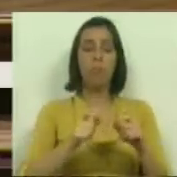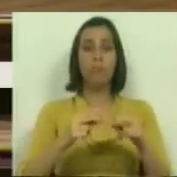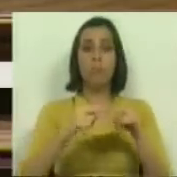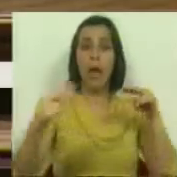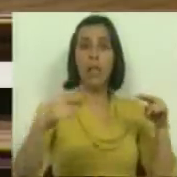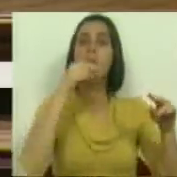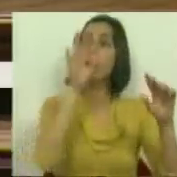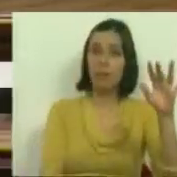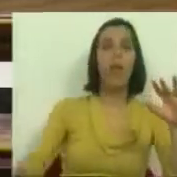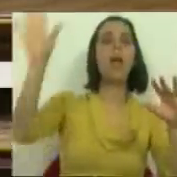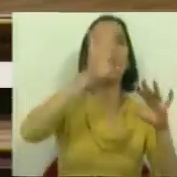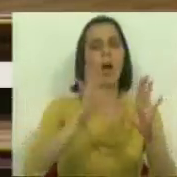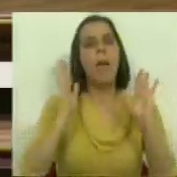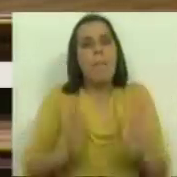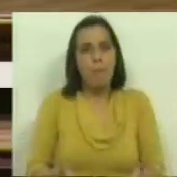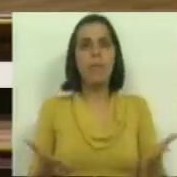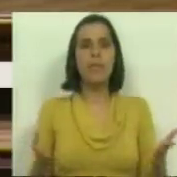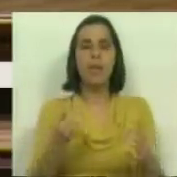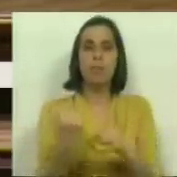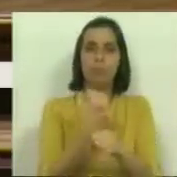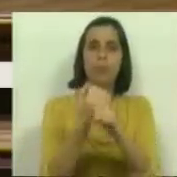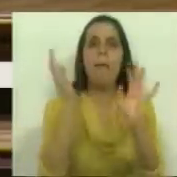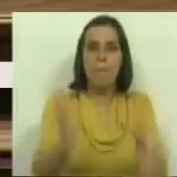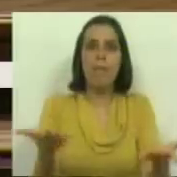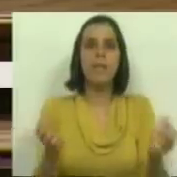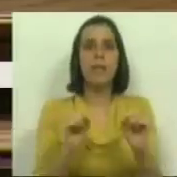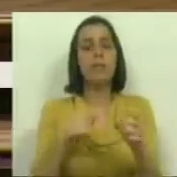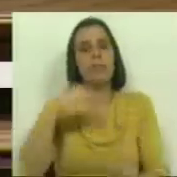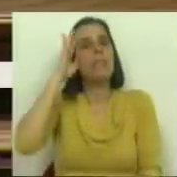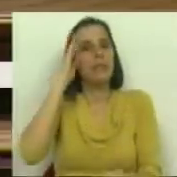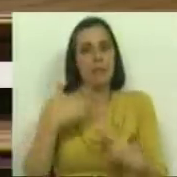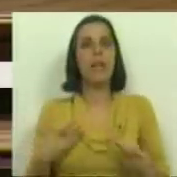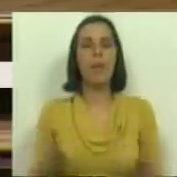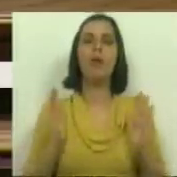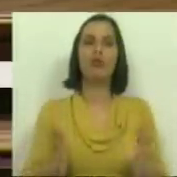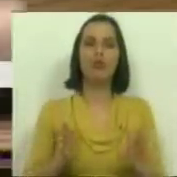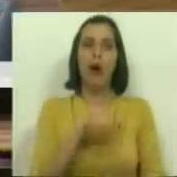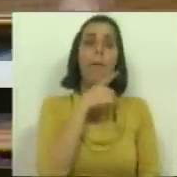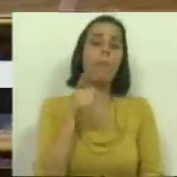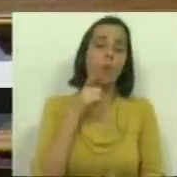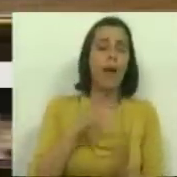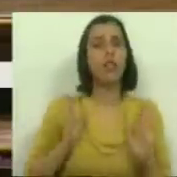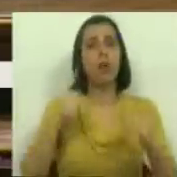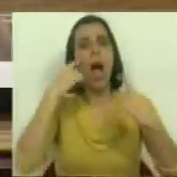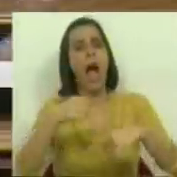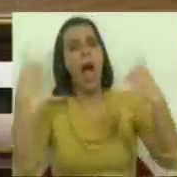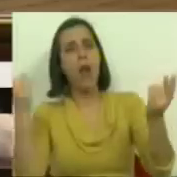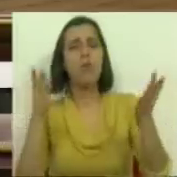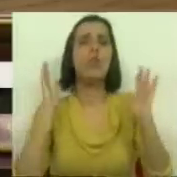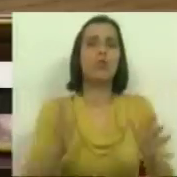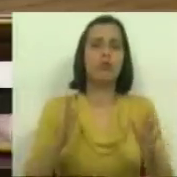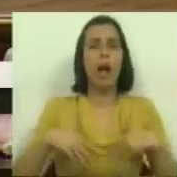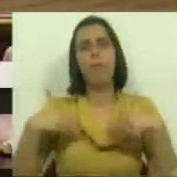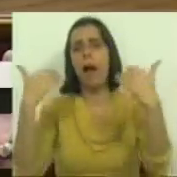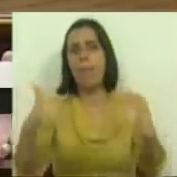dorsal nos territórios que tem que, obviamente, ser qualificada. E, portanto, bem sabemos que já houve promessas, já houve anúncios e já